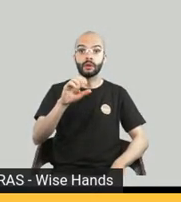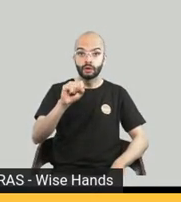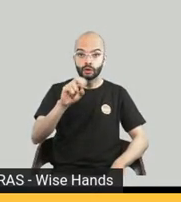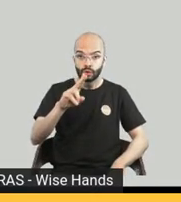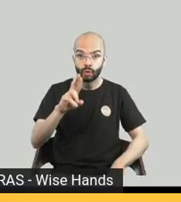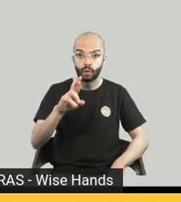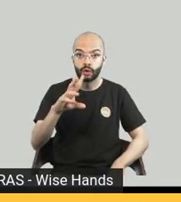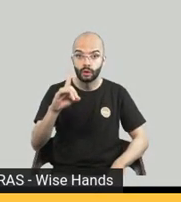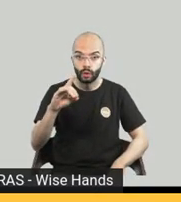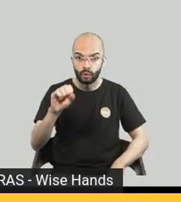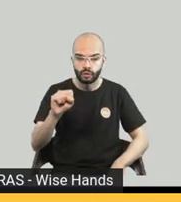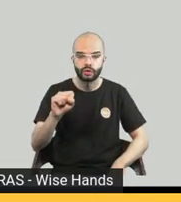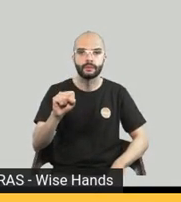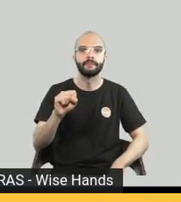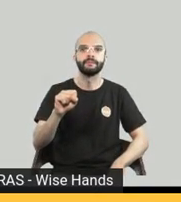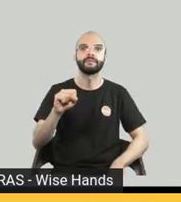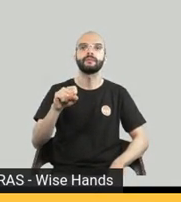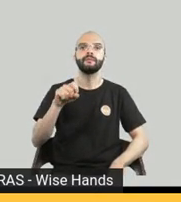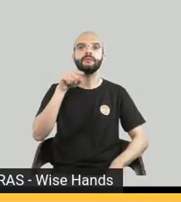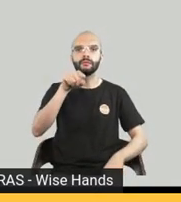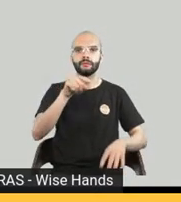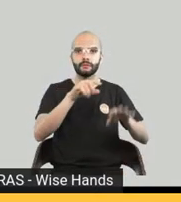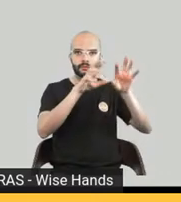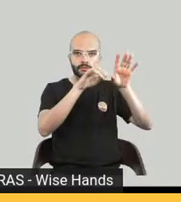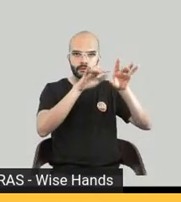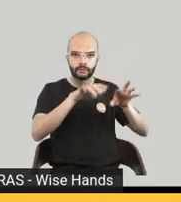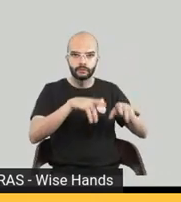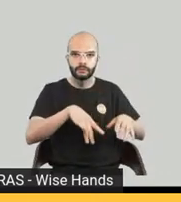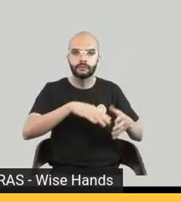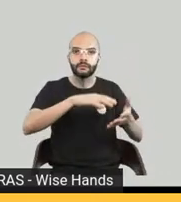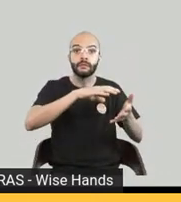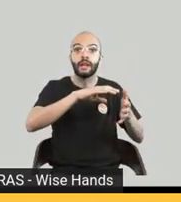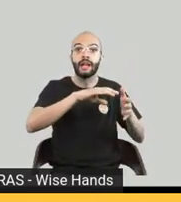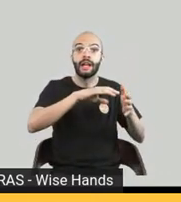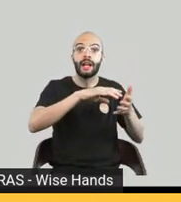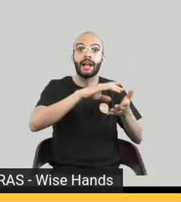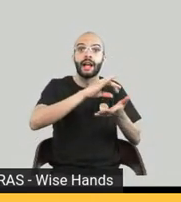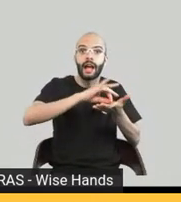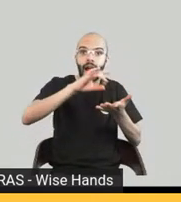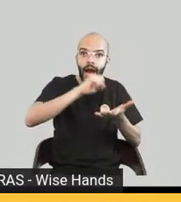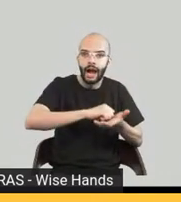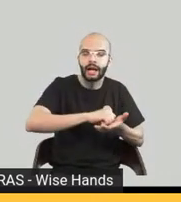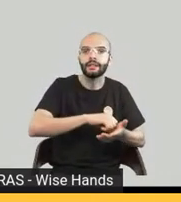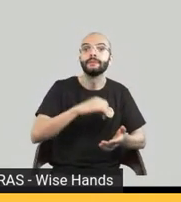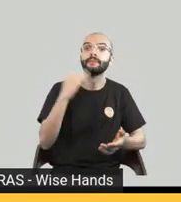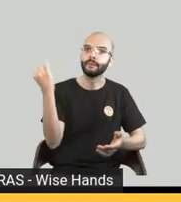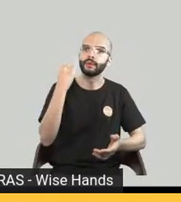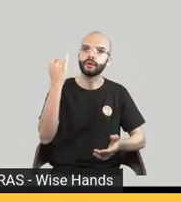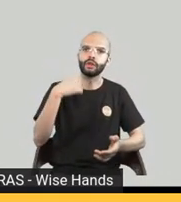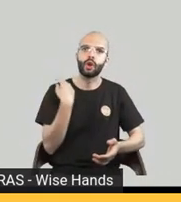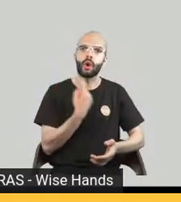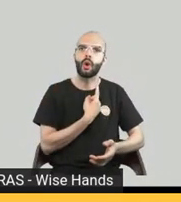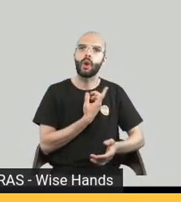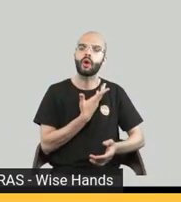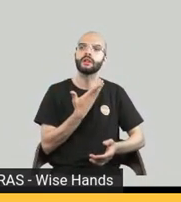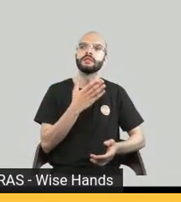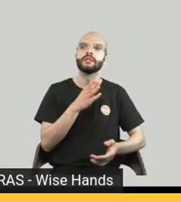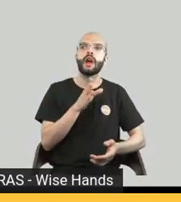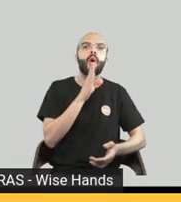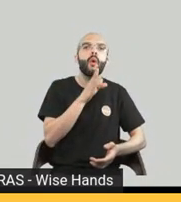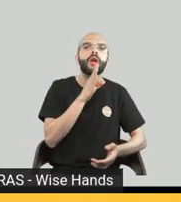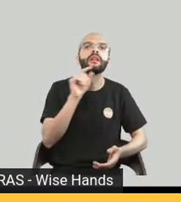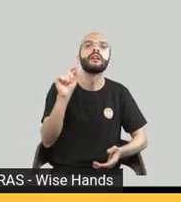para juntar essa população para a gente poder ter dados mais precisos de todo mundo para a gente poder levantar a situação desse pessoal